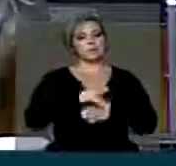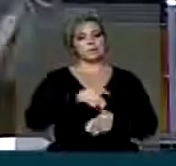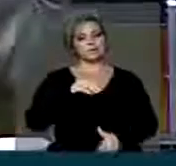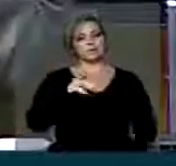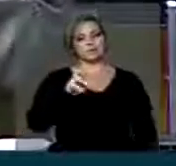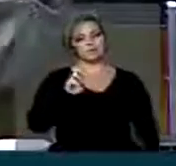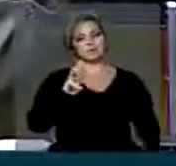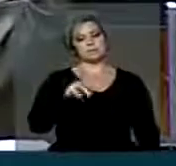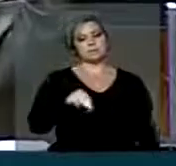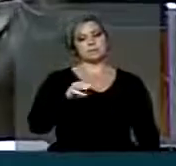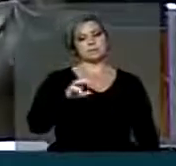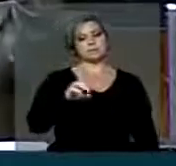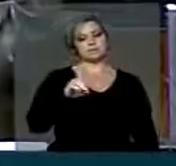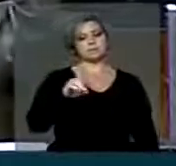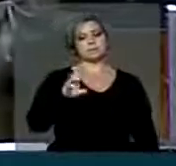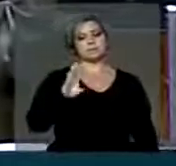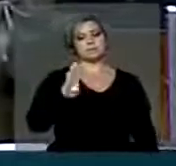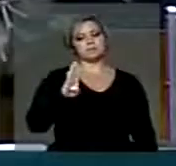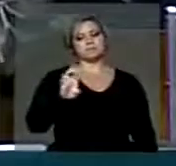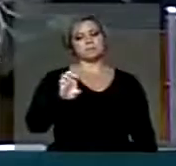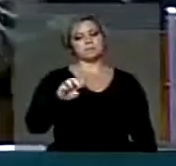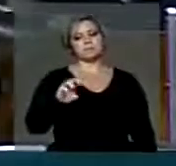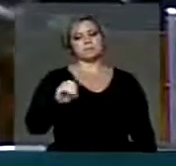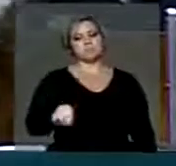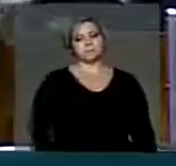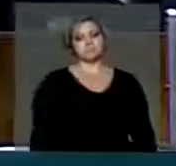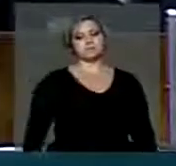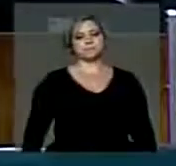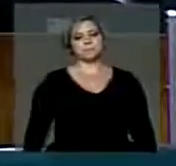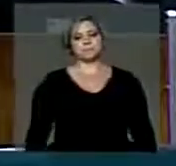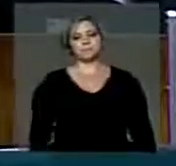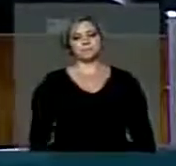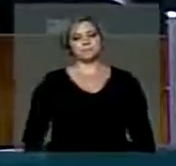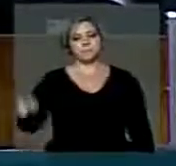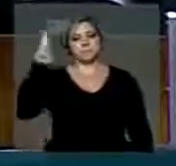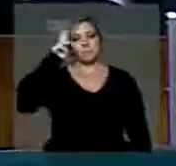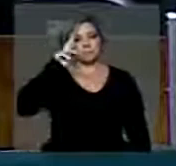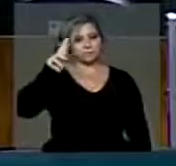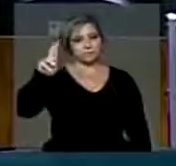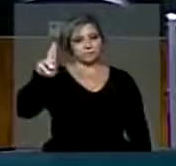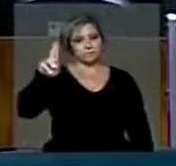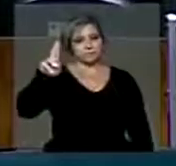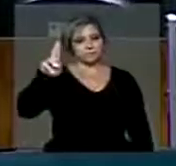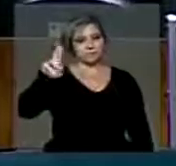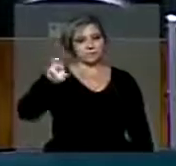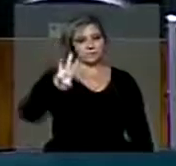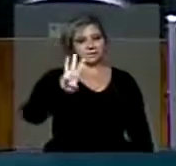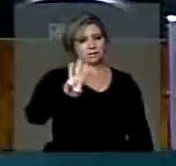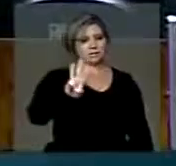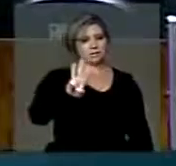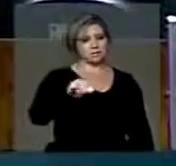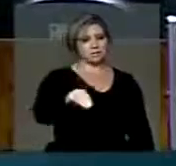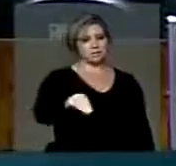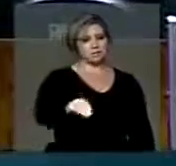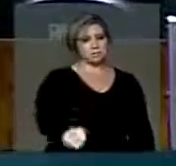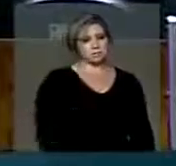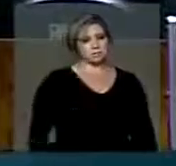Vossa Excelência terá três minutos.